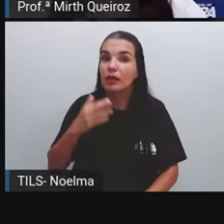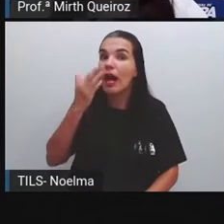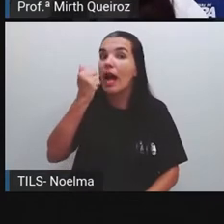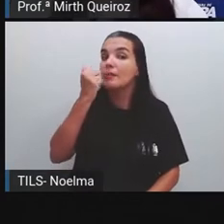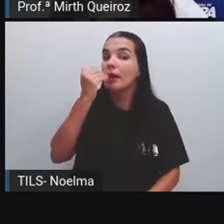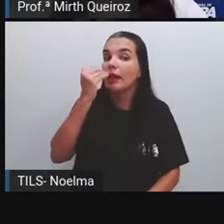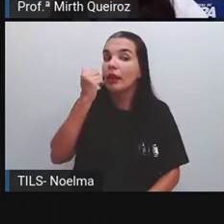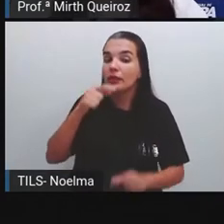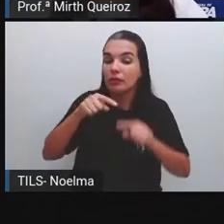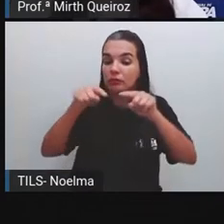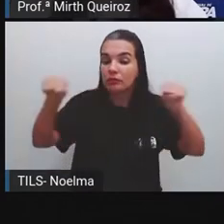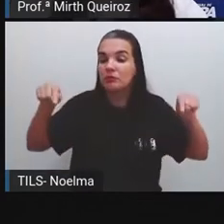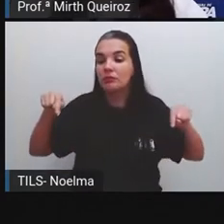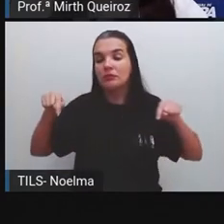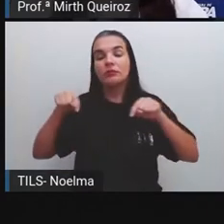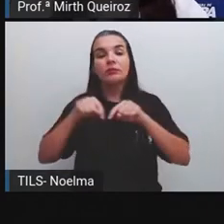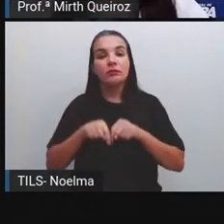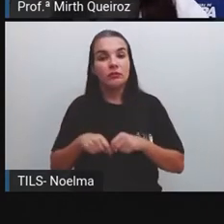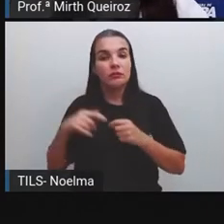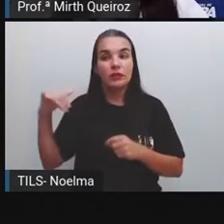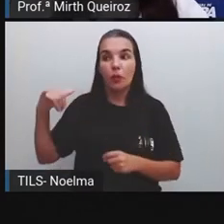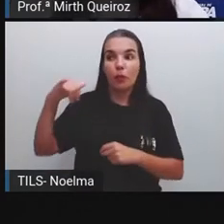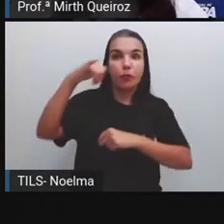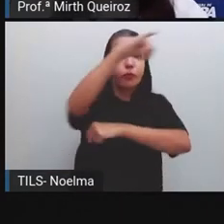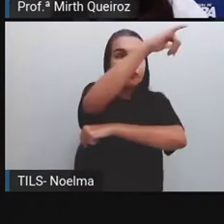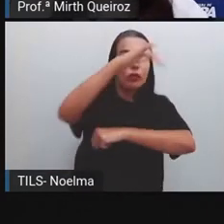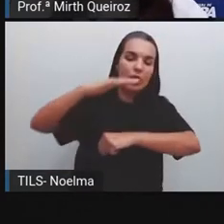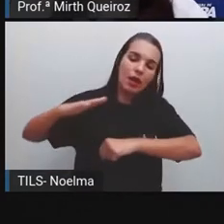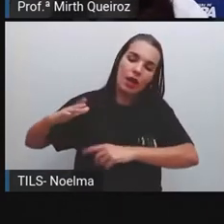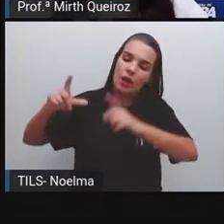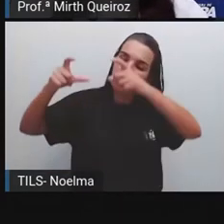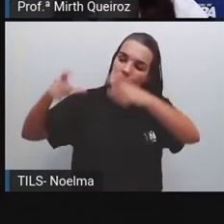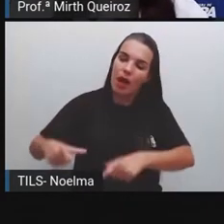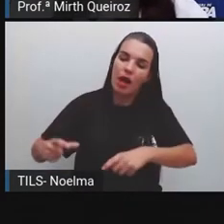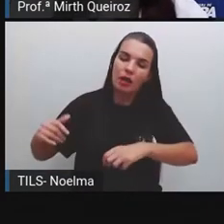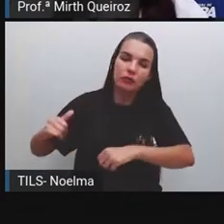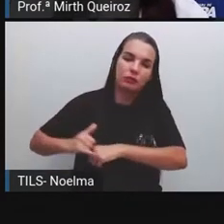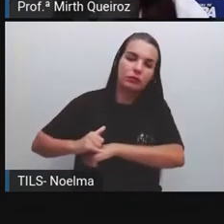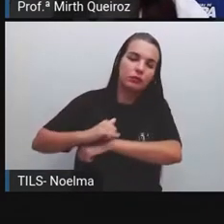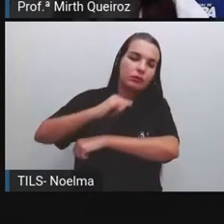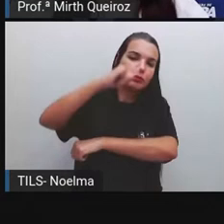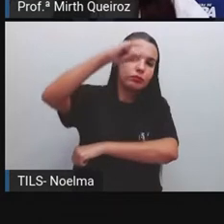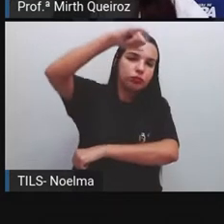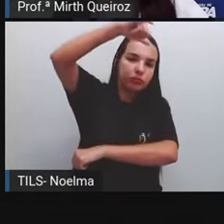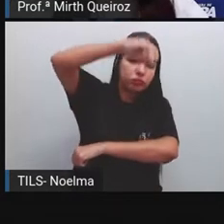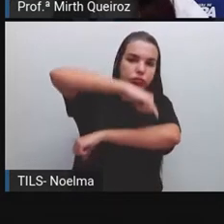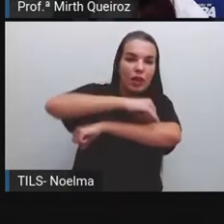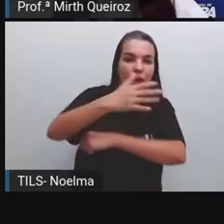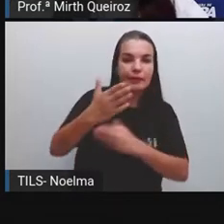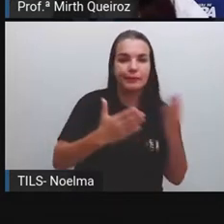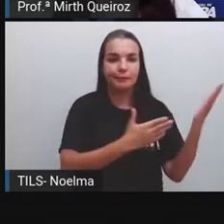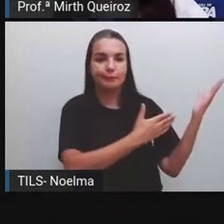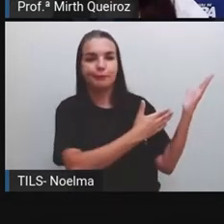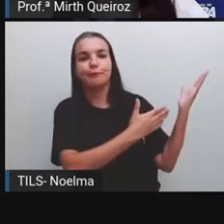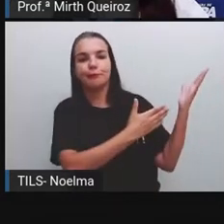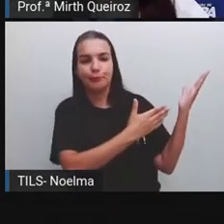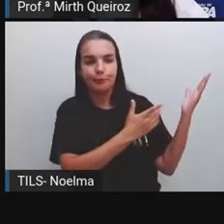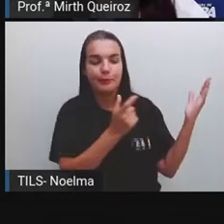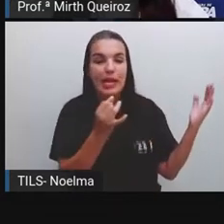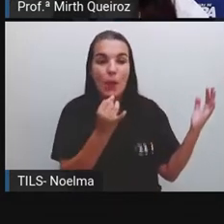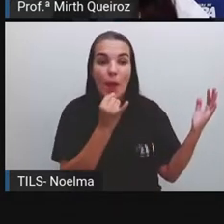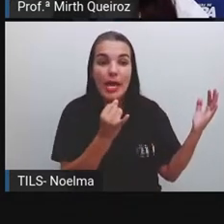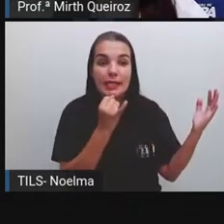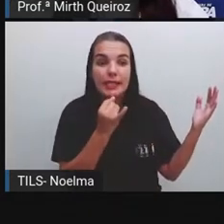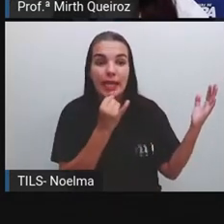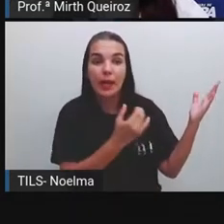nas praças de alimentação dos aeroportos. Aqui, nós temos uma imagem de